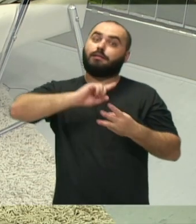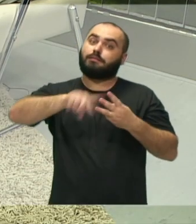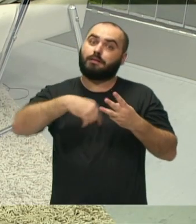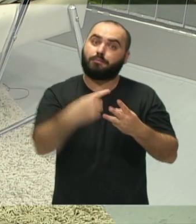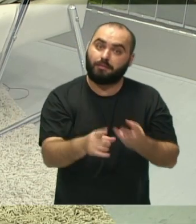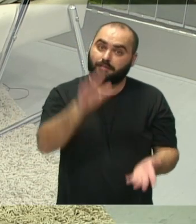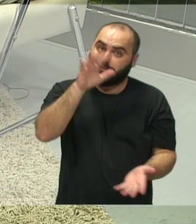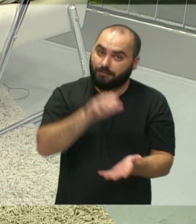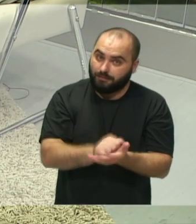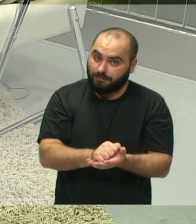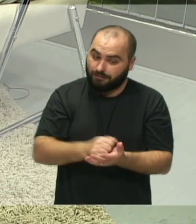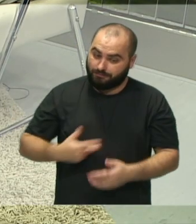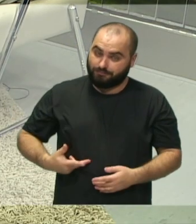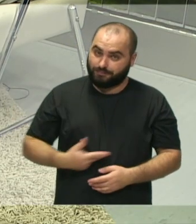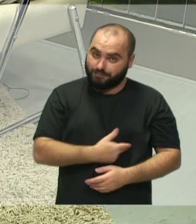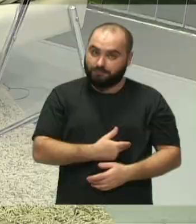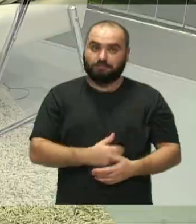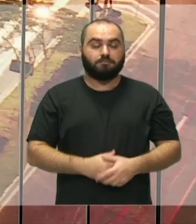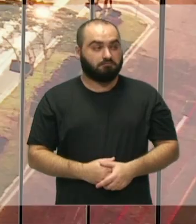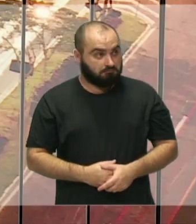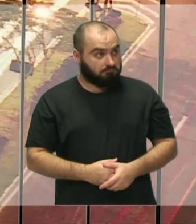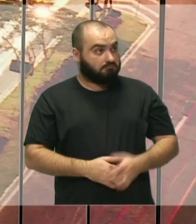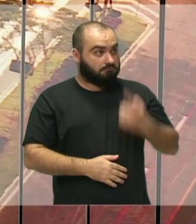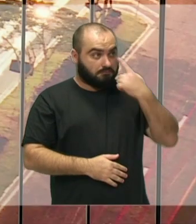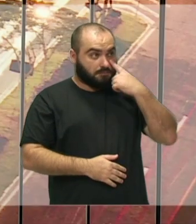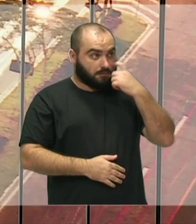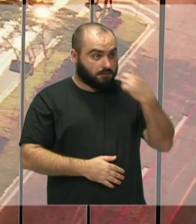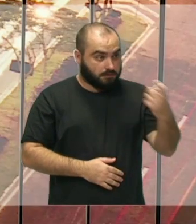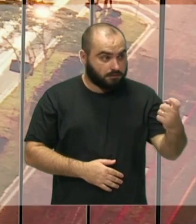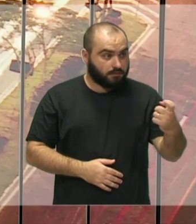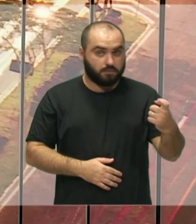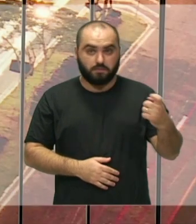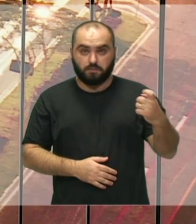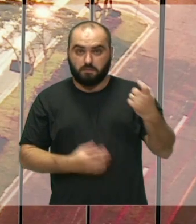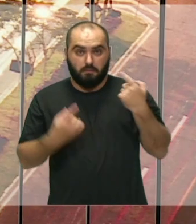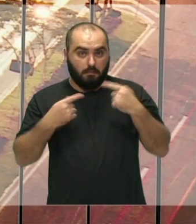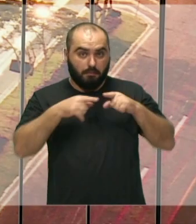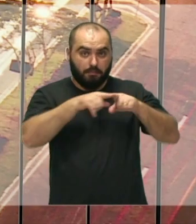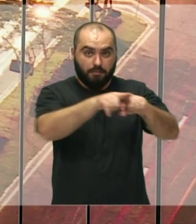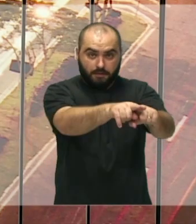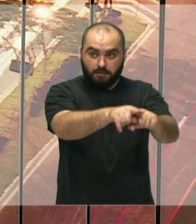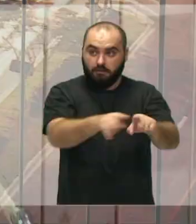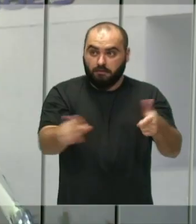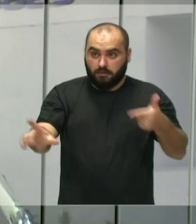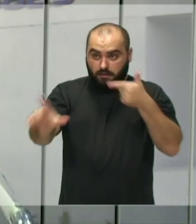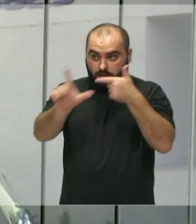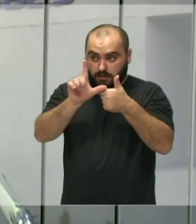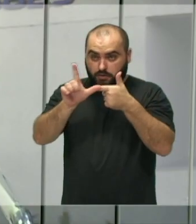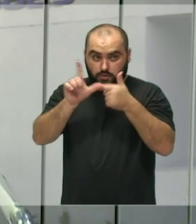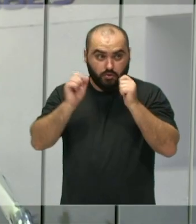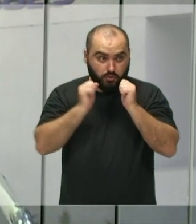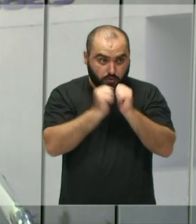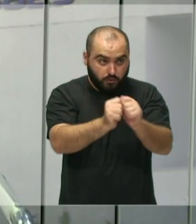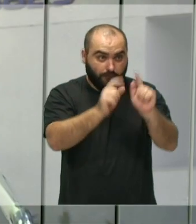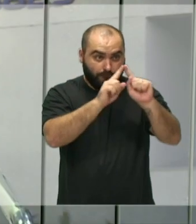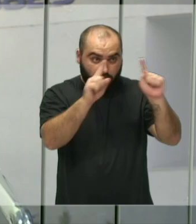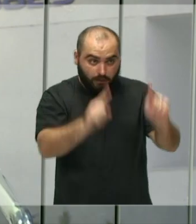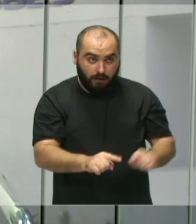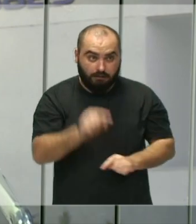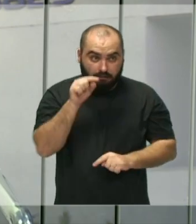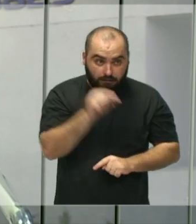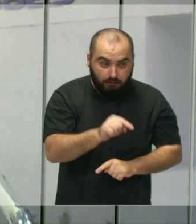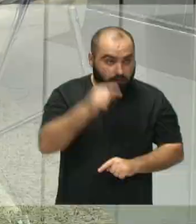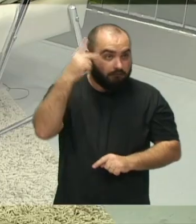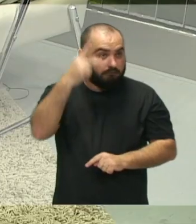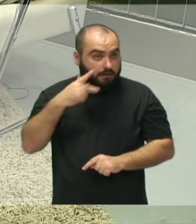Interessante até destacar esse aspecto, porque esse diálogo vai ser feito também em parceria, então, com o Poder Legislativo, com os servidores daqui, os